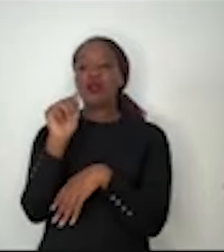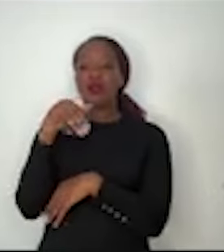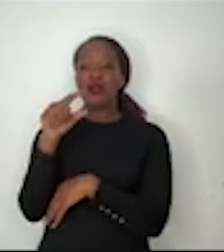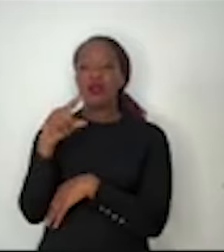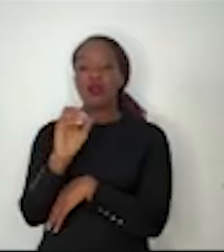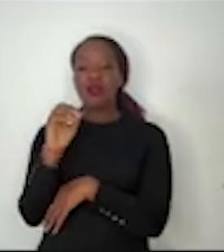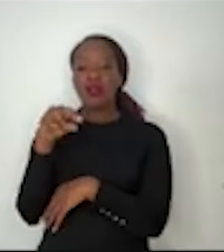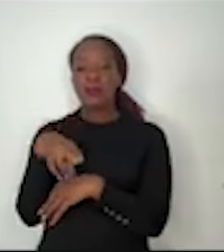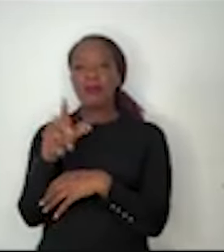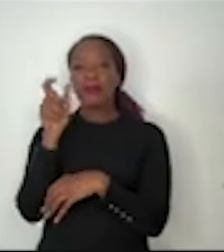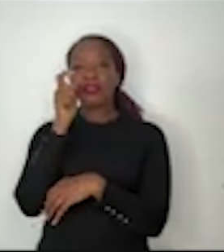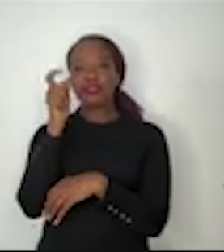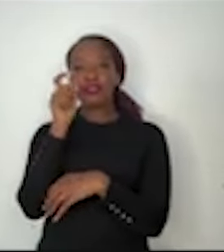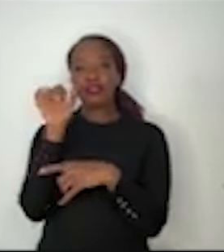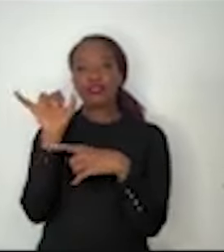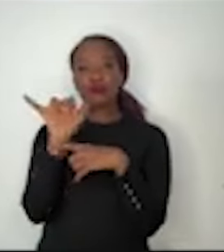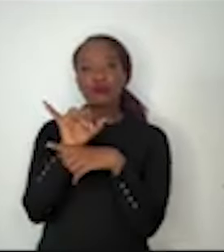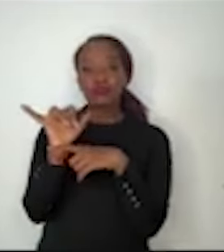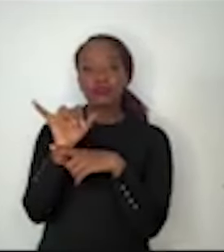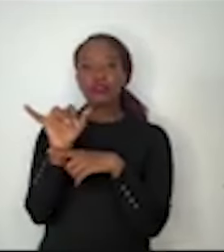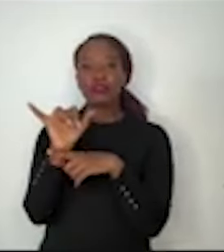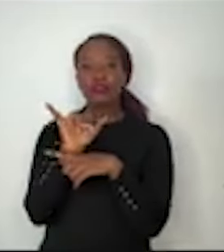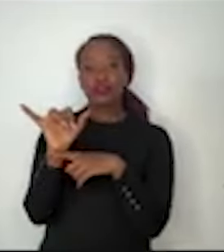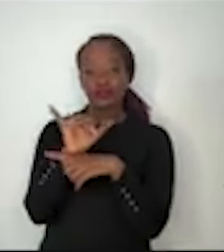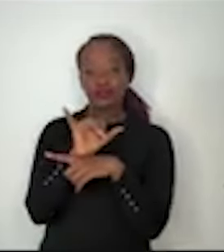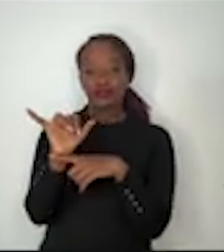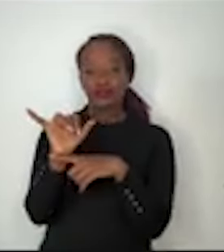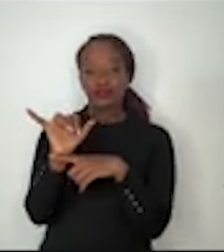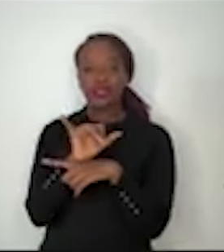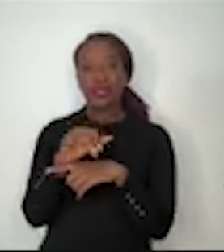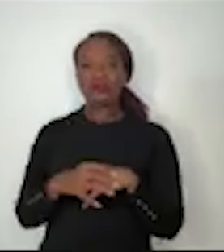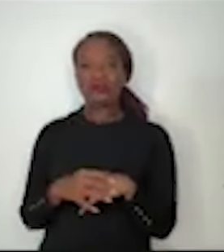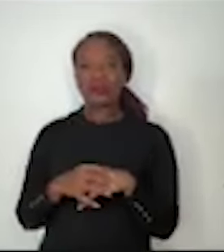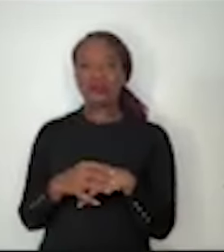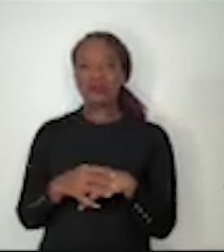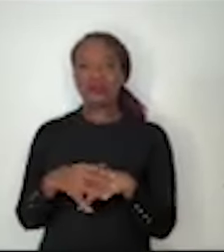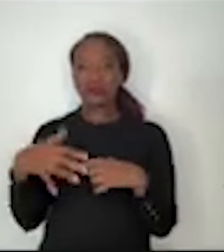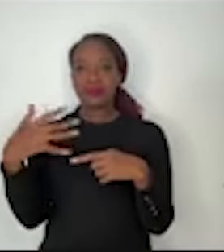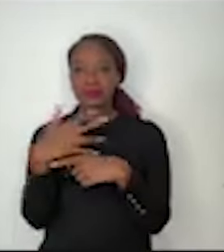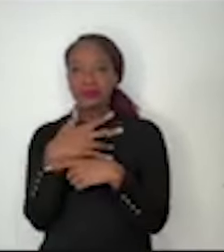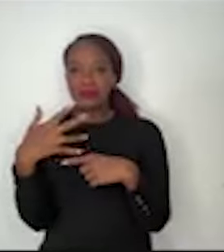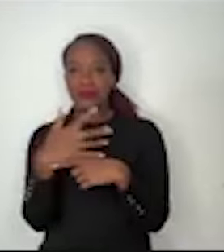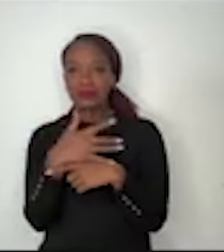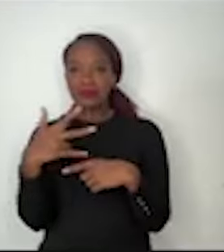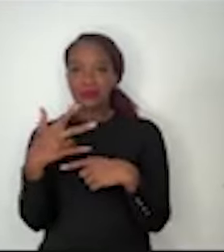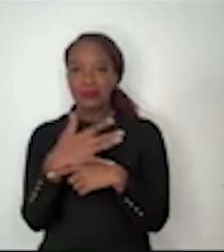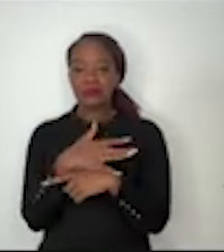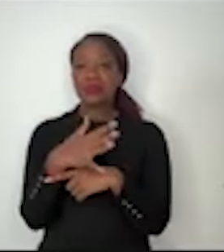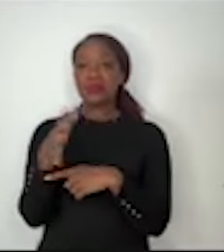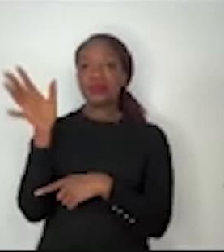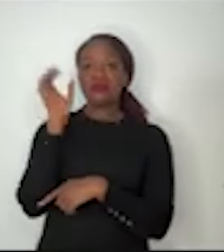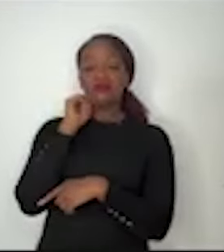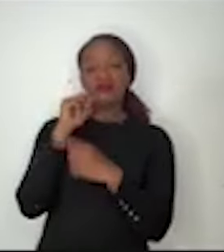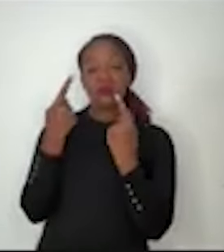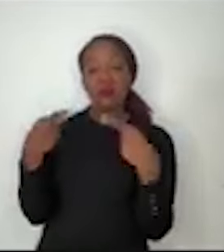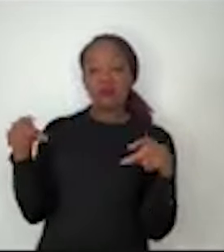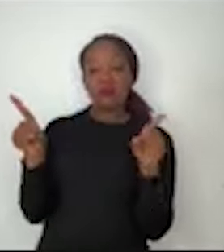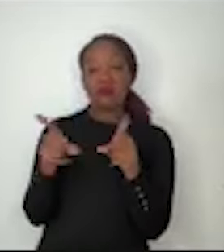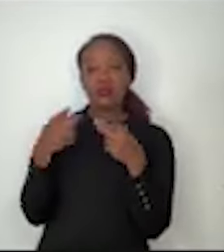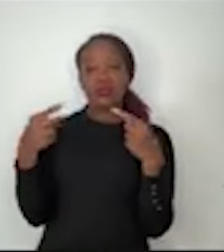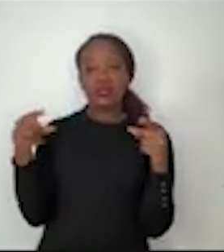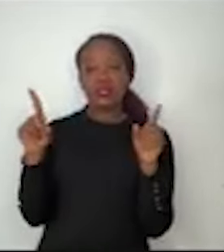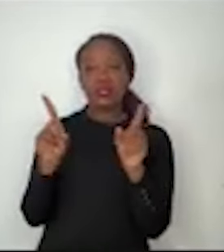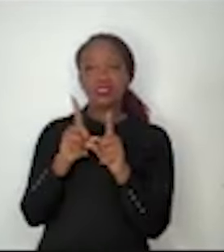YouTube, nós assistimos filmes por Netflix e HBO, nós ouvimos música pelo streaming com o Spotify,